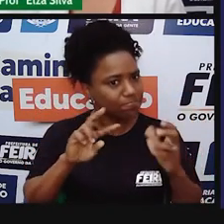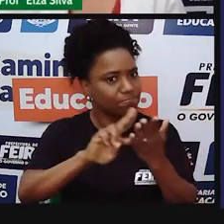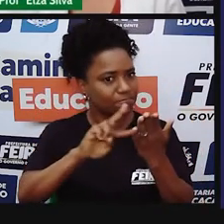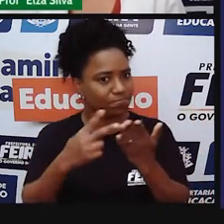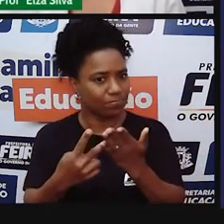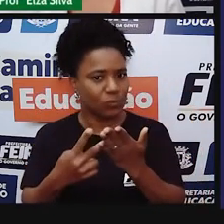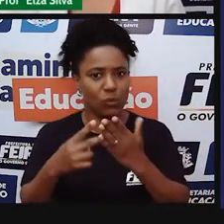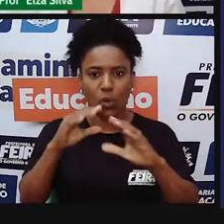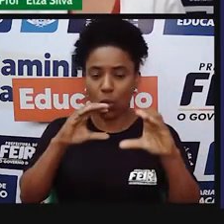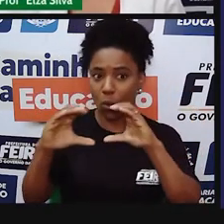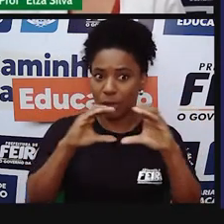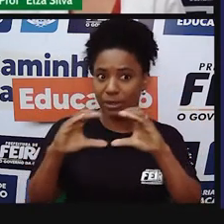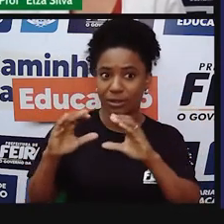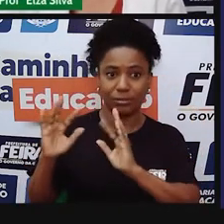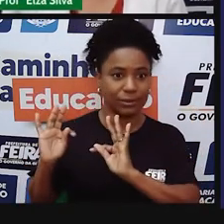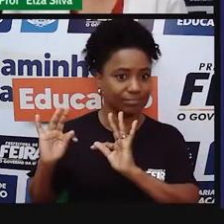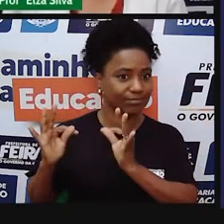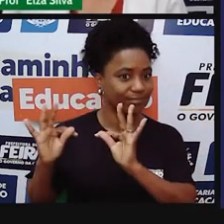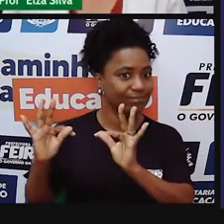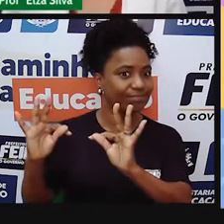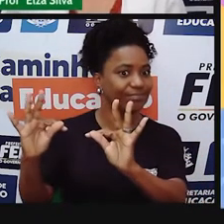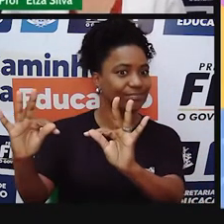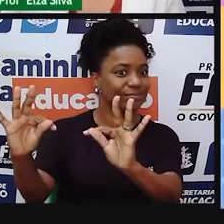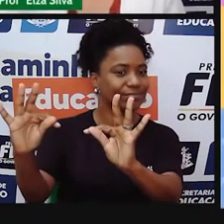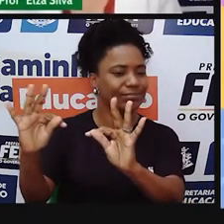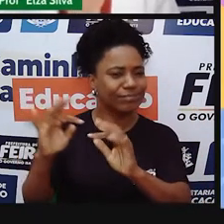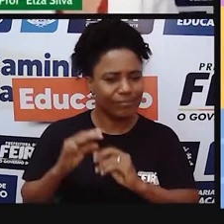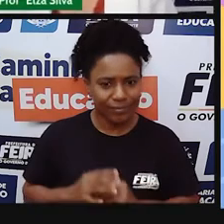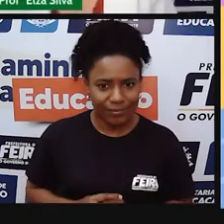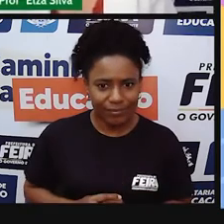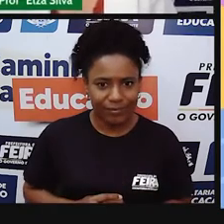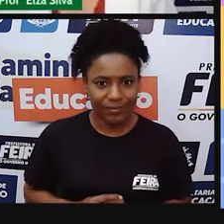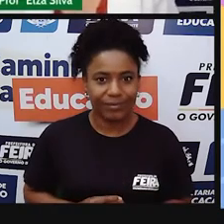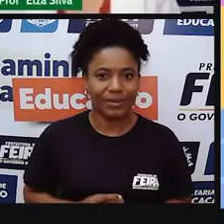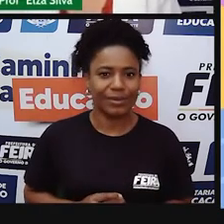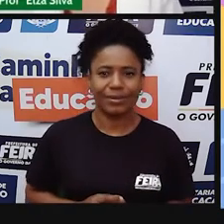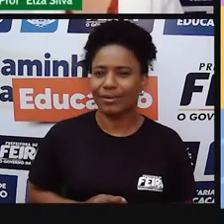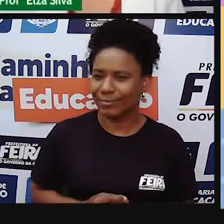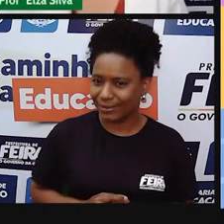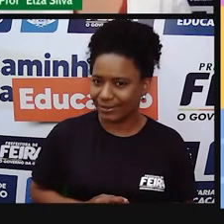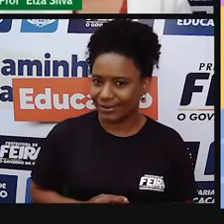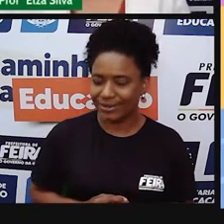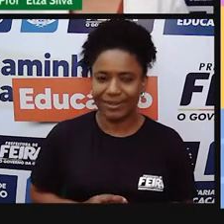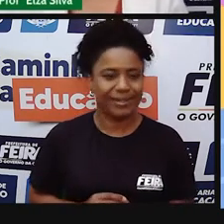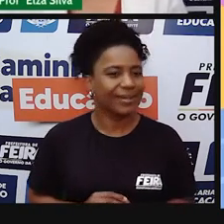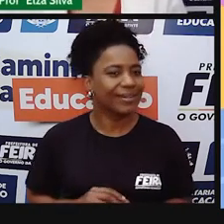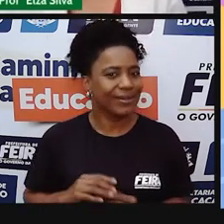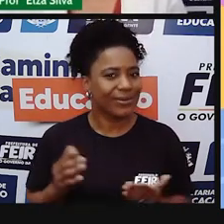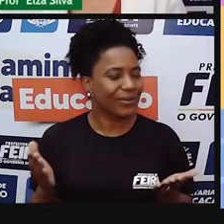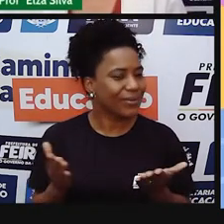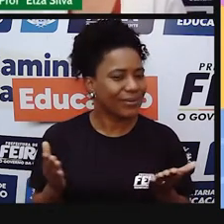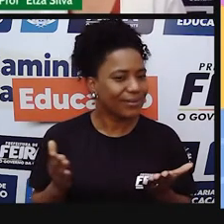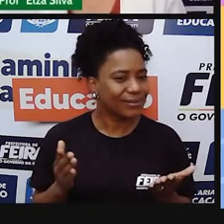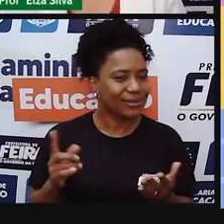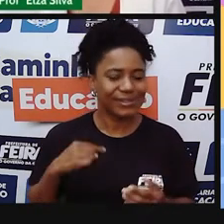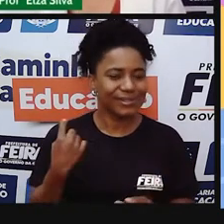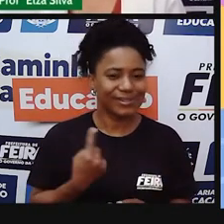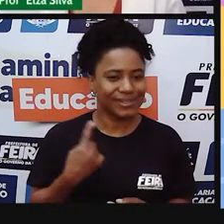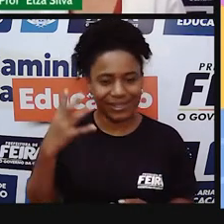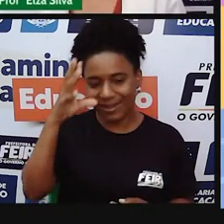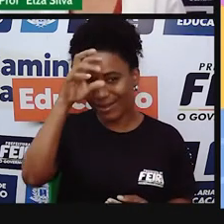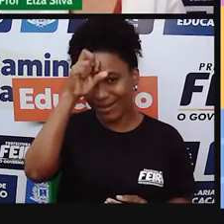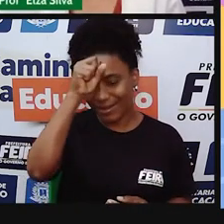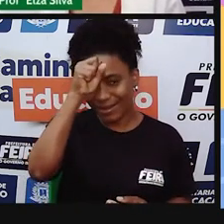e tecnologia. So, what are we going to learn today? O que é que nós vamos